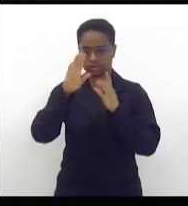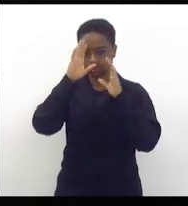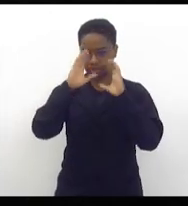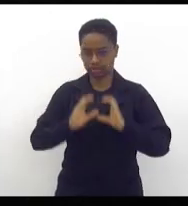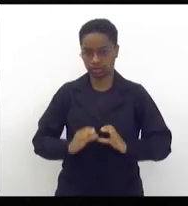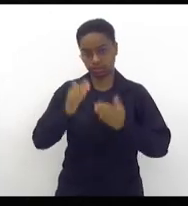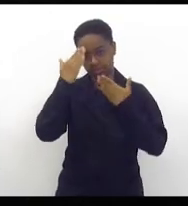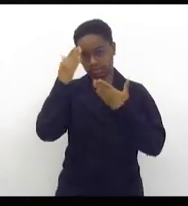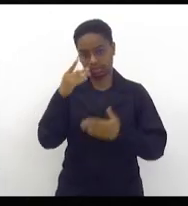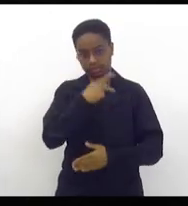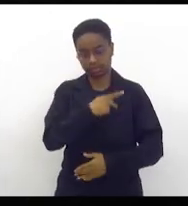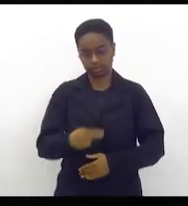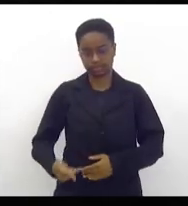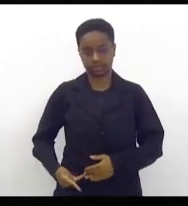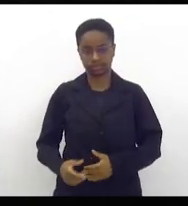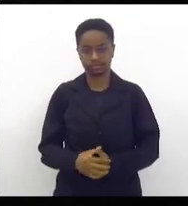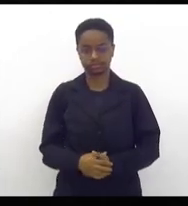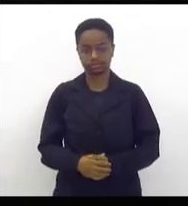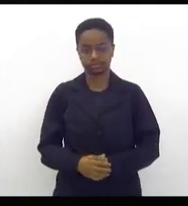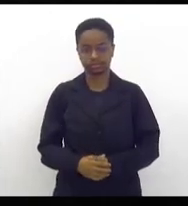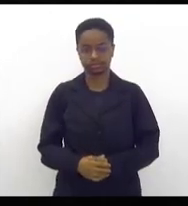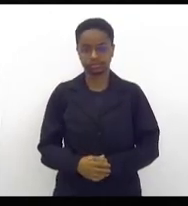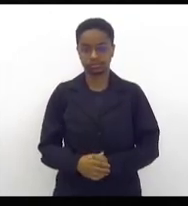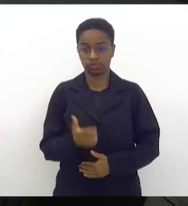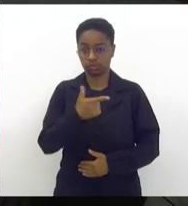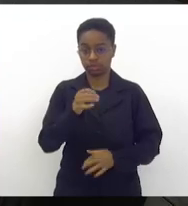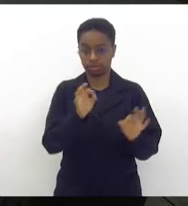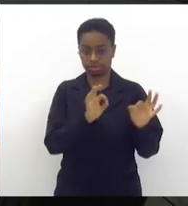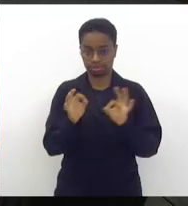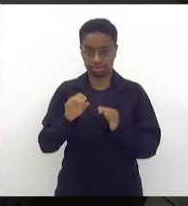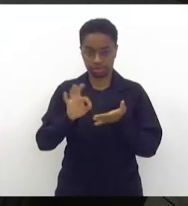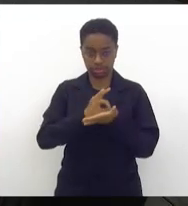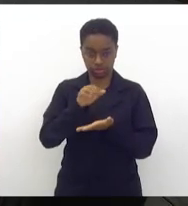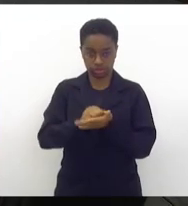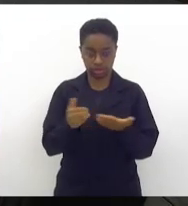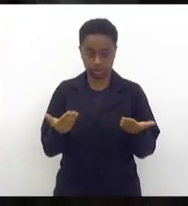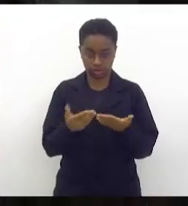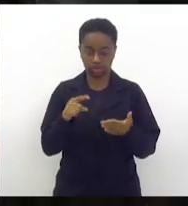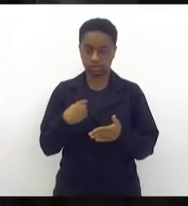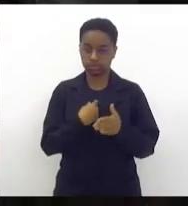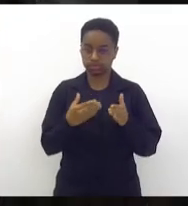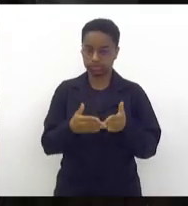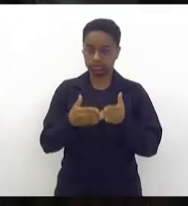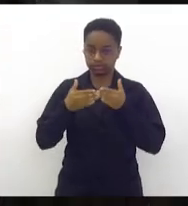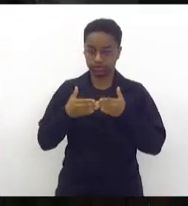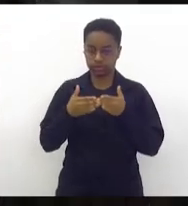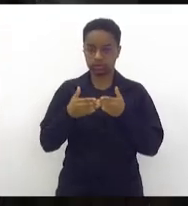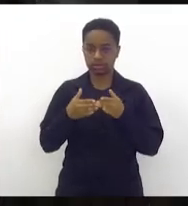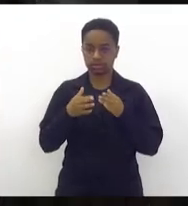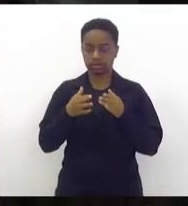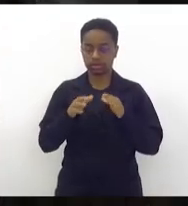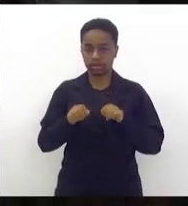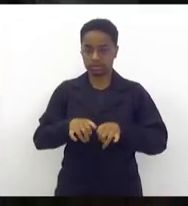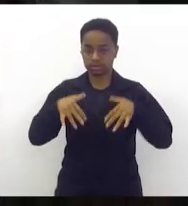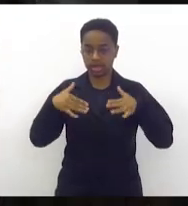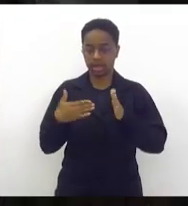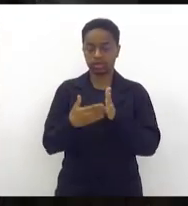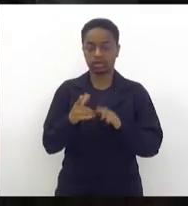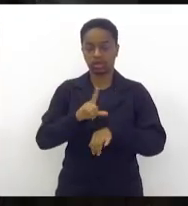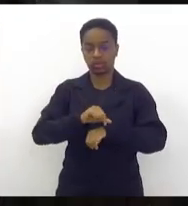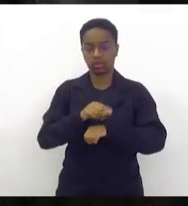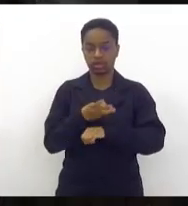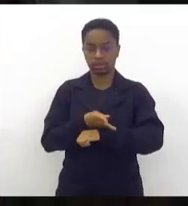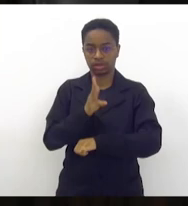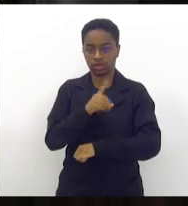presidente. Obrigado. Não havendo mais orador escrito, a presidência suspende a sessão até as 15